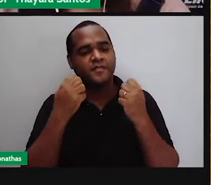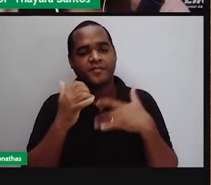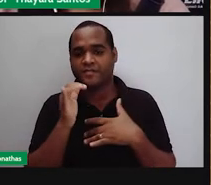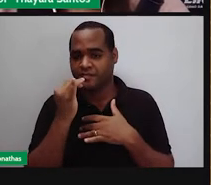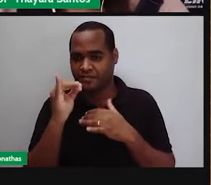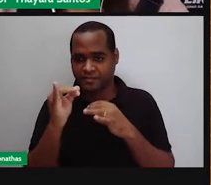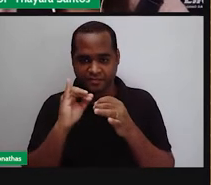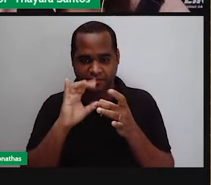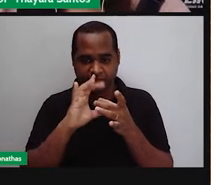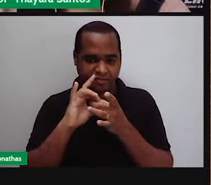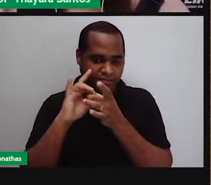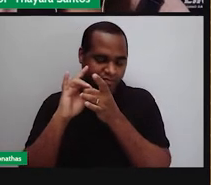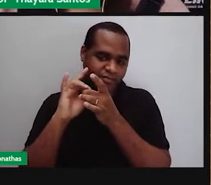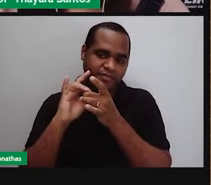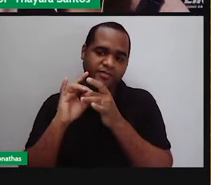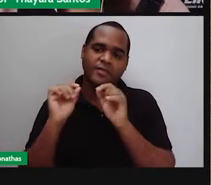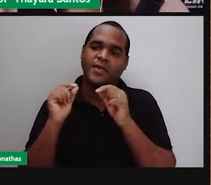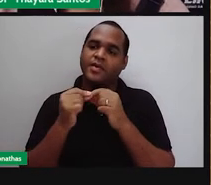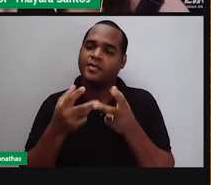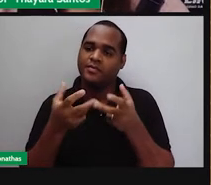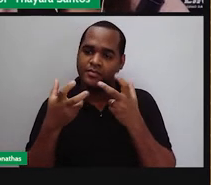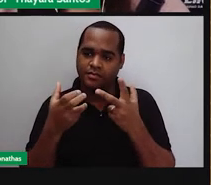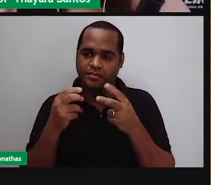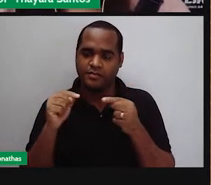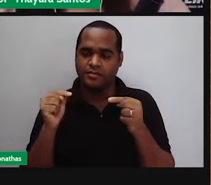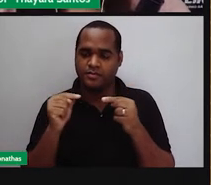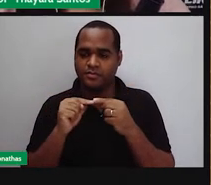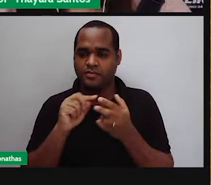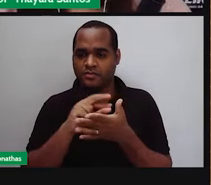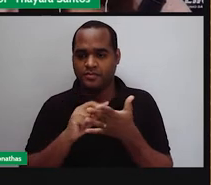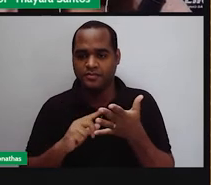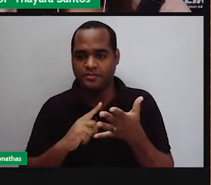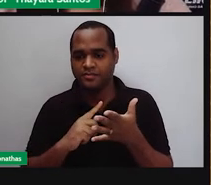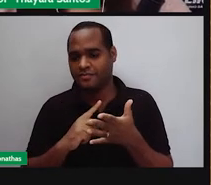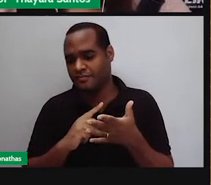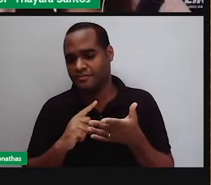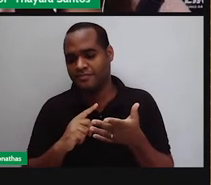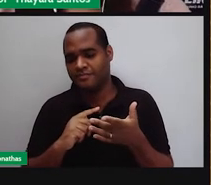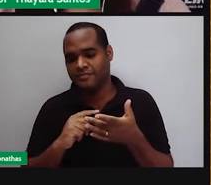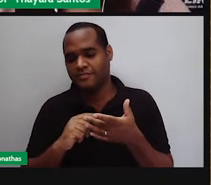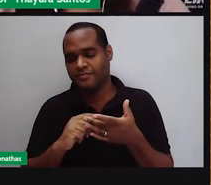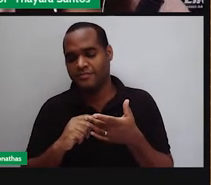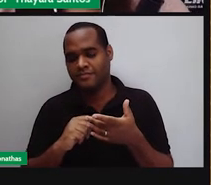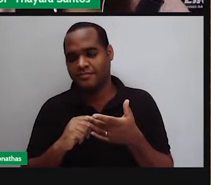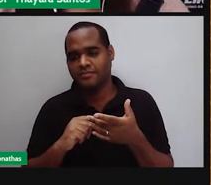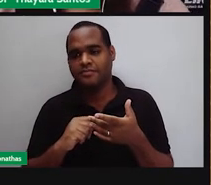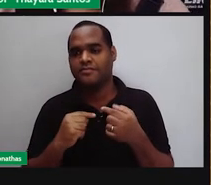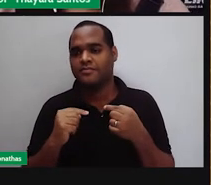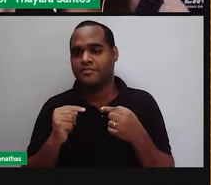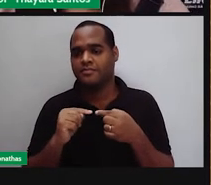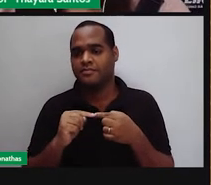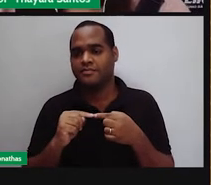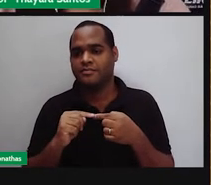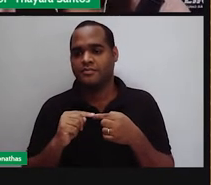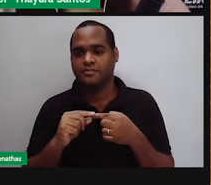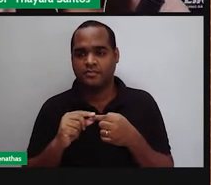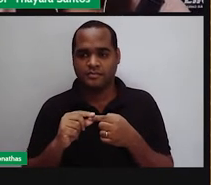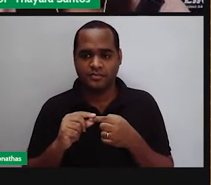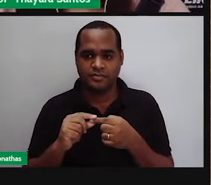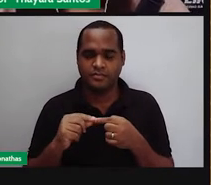são quimiorreceptores, percebem esse estímulo químico, recebem essa mensagem química. Elas têm aqui na língua